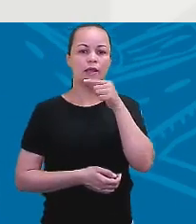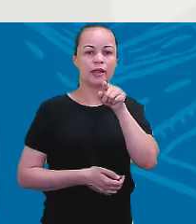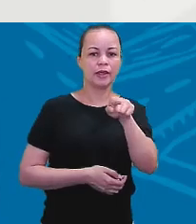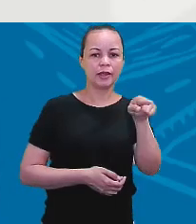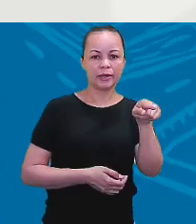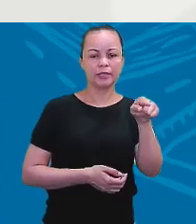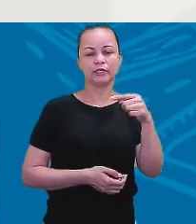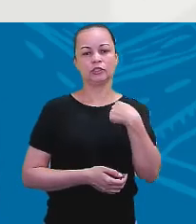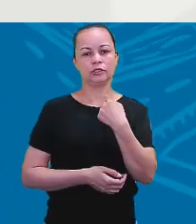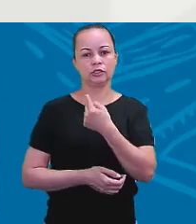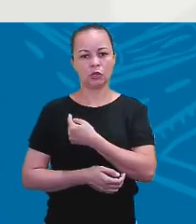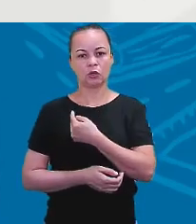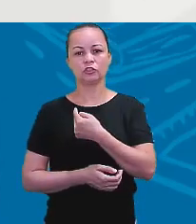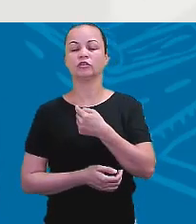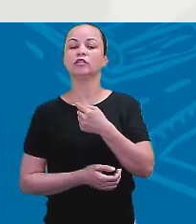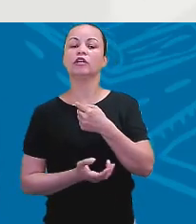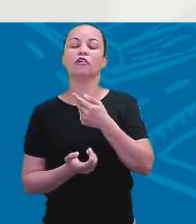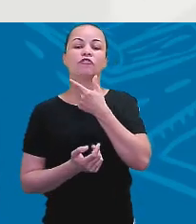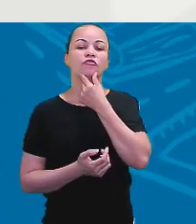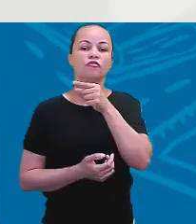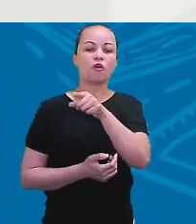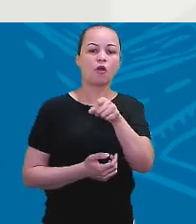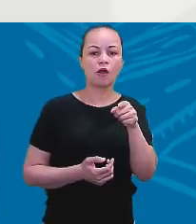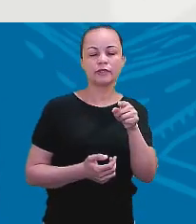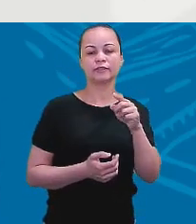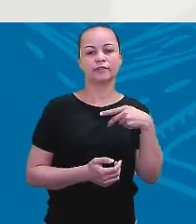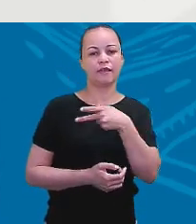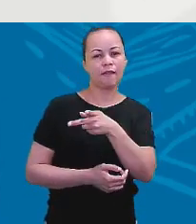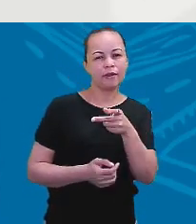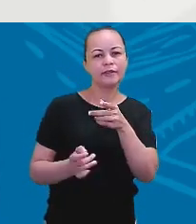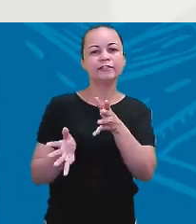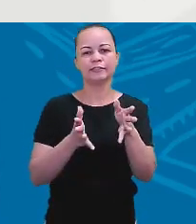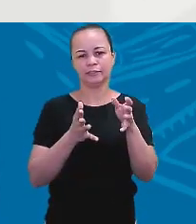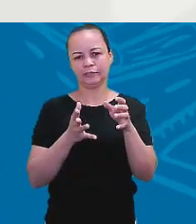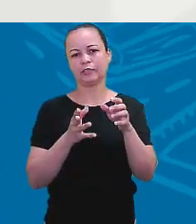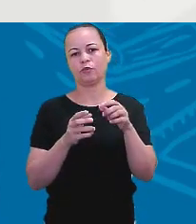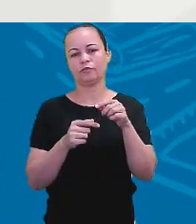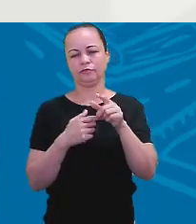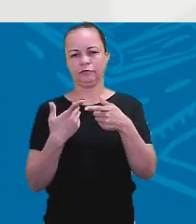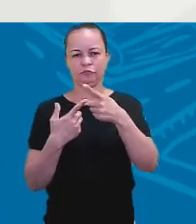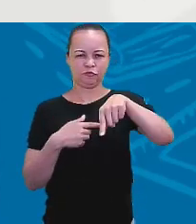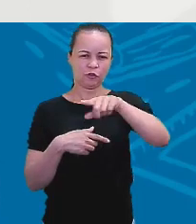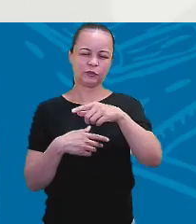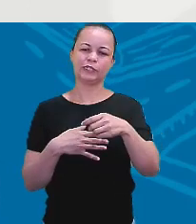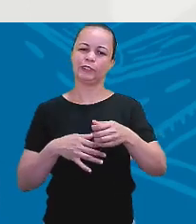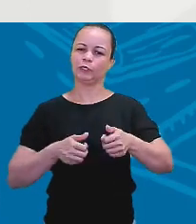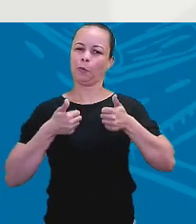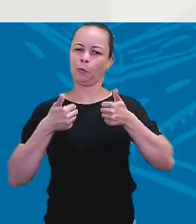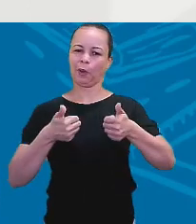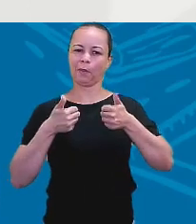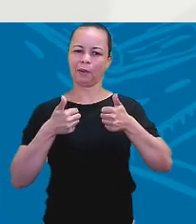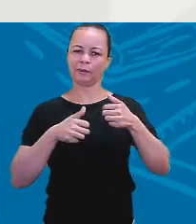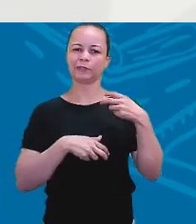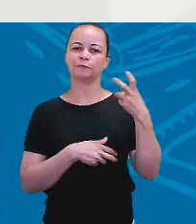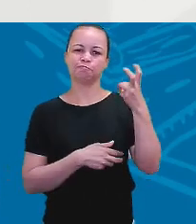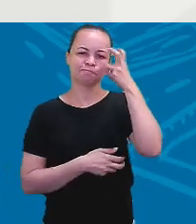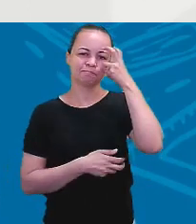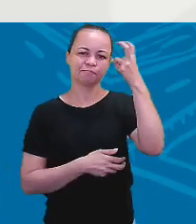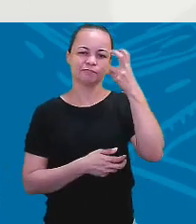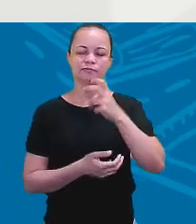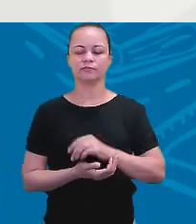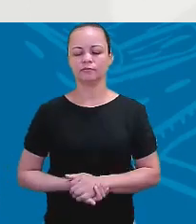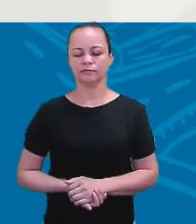Eu, tu, ele, ela, nós, vós, eles. Ok? Lembraram agora? Vocês são hiper, mega inteligentes.